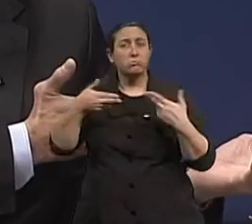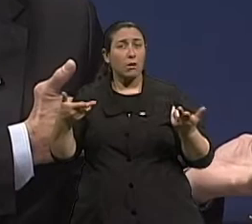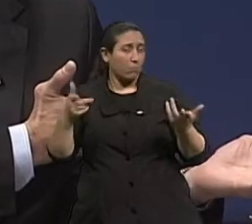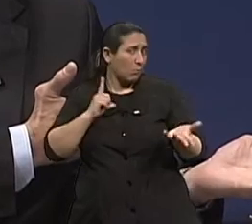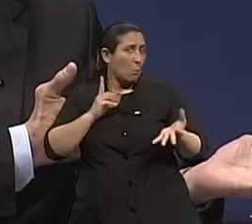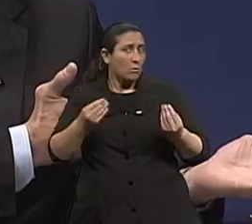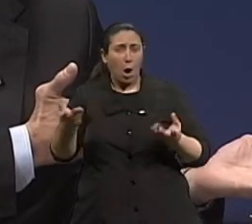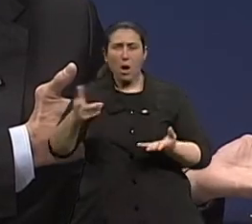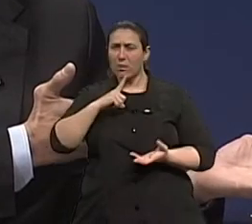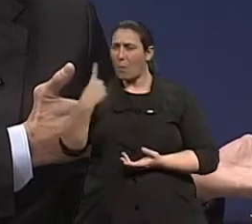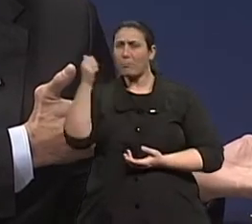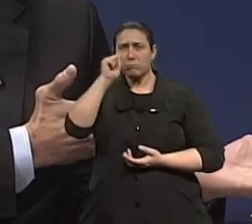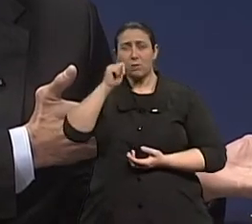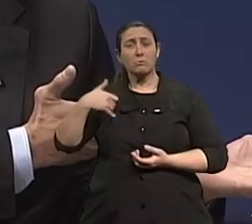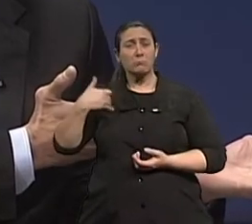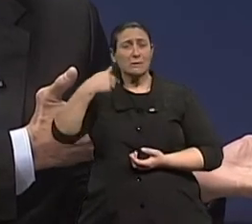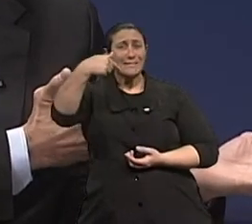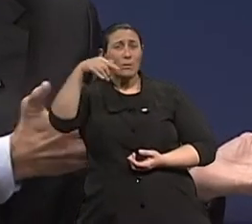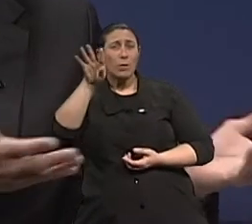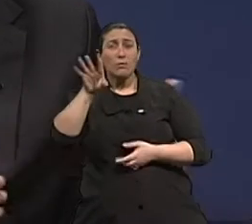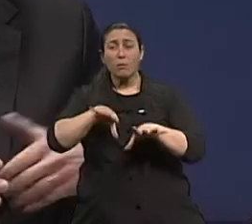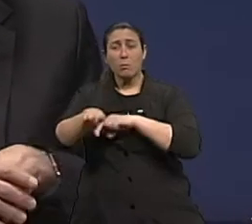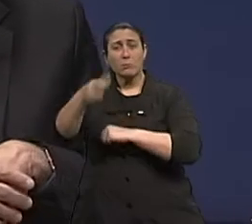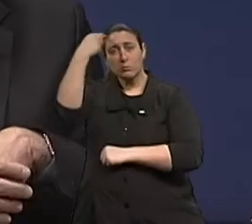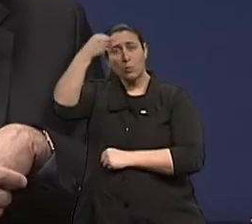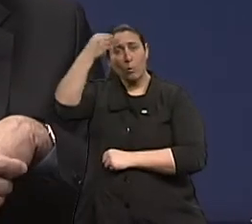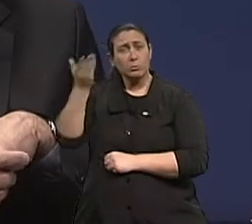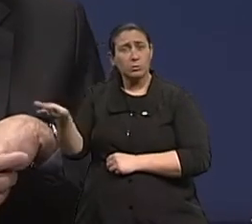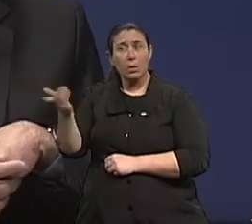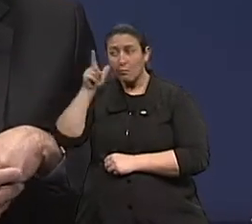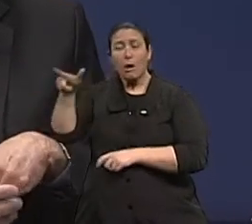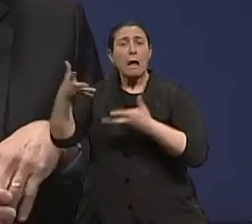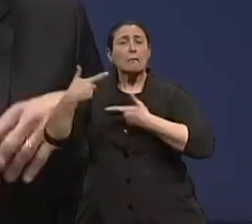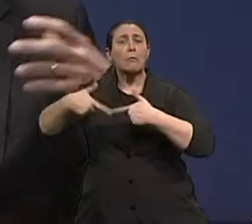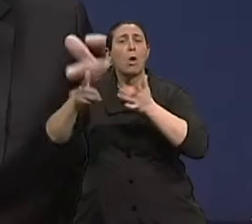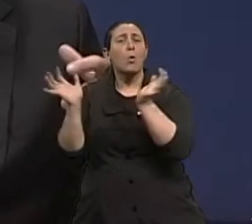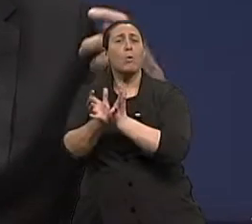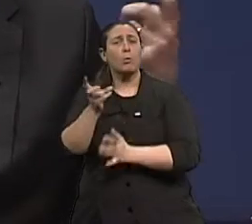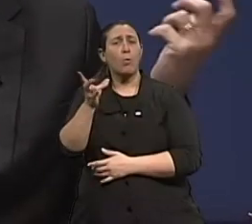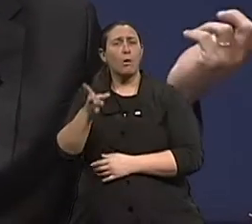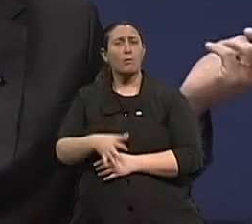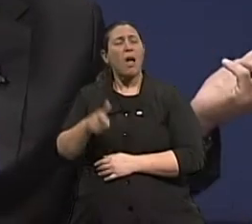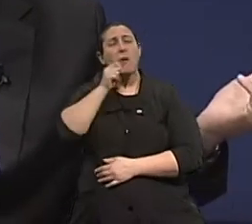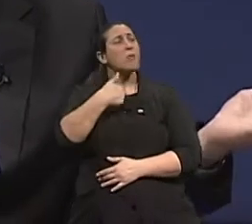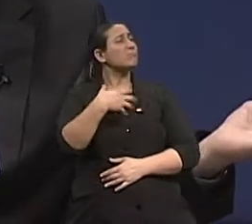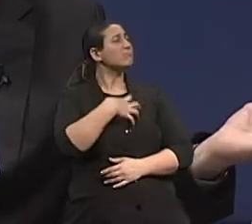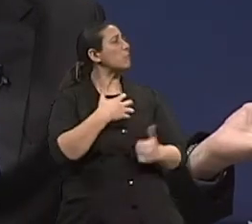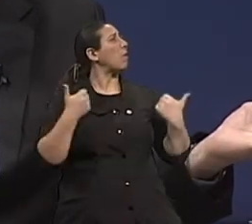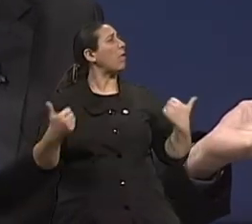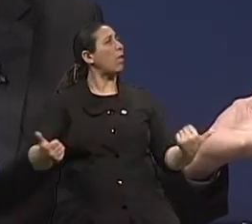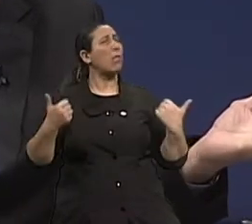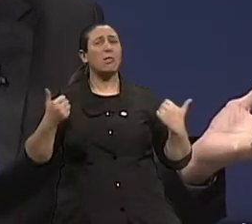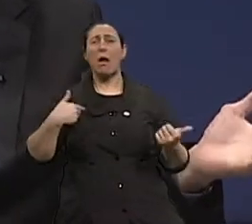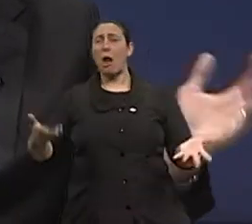senhora que está se formando agora em psicologia, tem 74 anos, vai trabalhar inclusive com dependentes químicos. Mas eu nunca me senti tão bem na vida como agora.